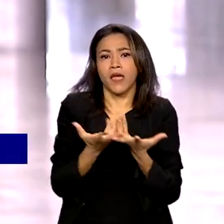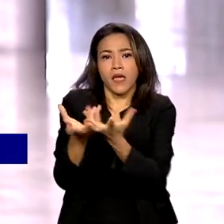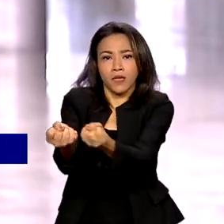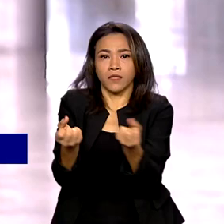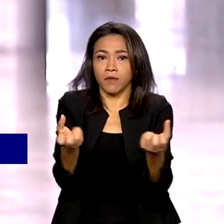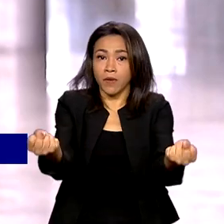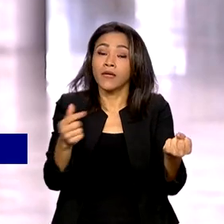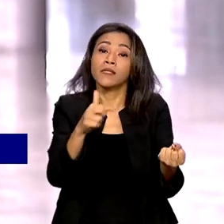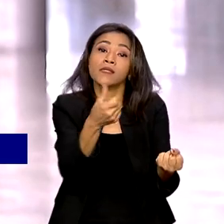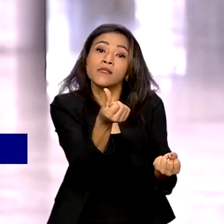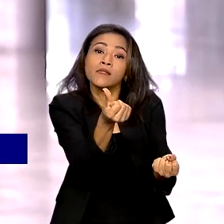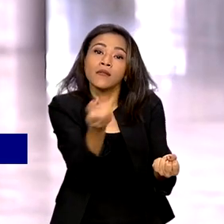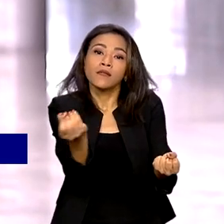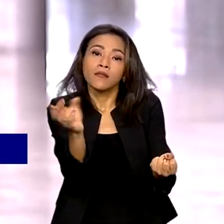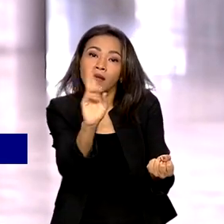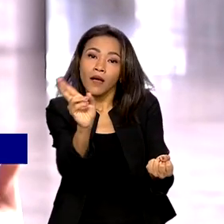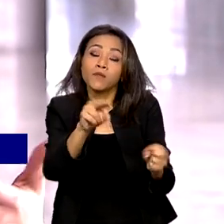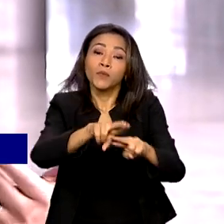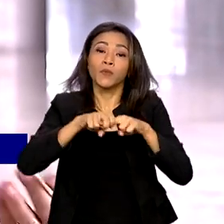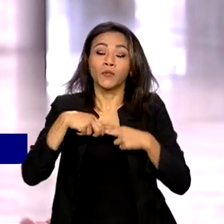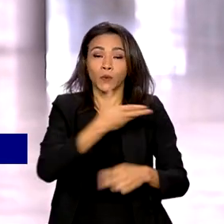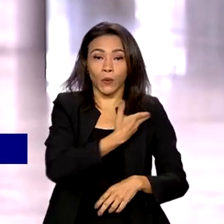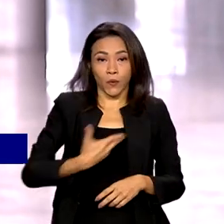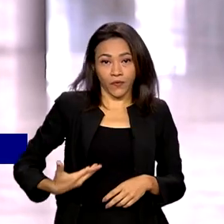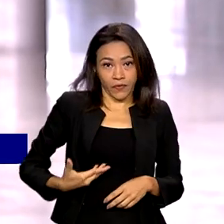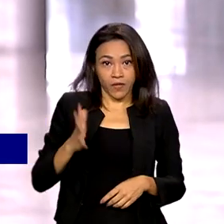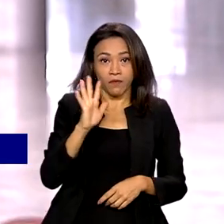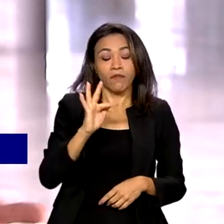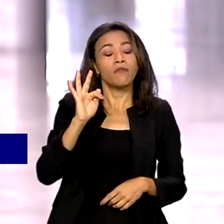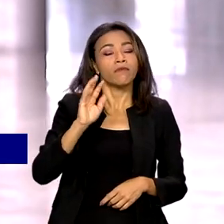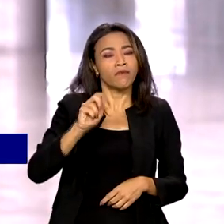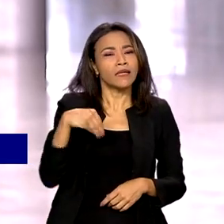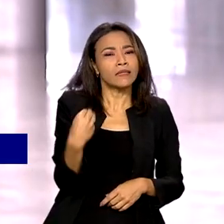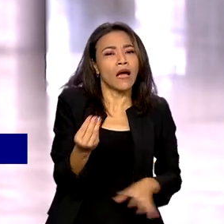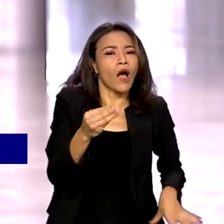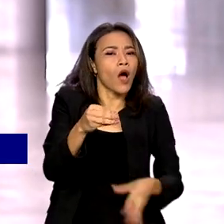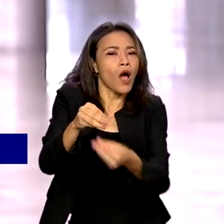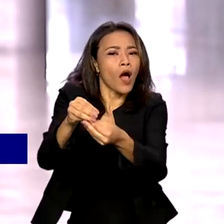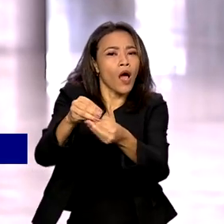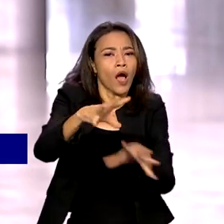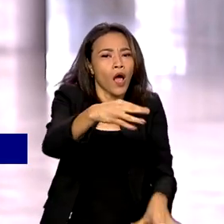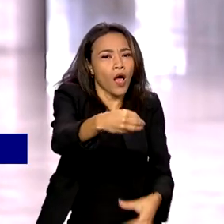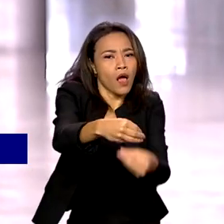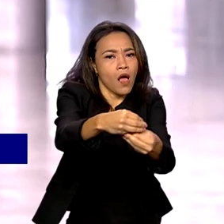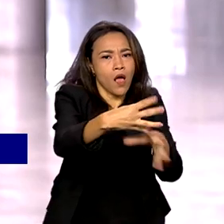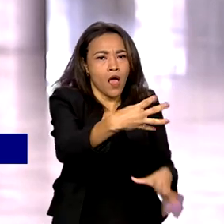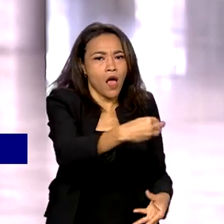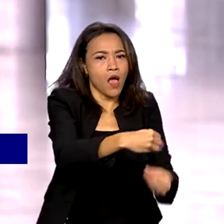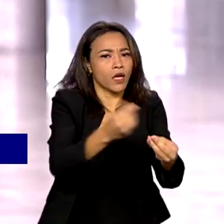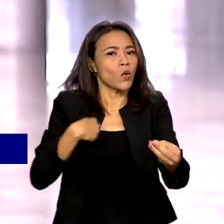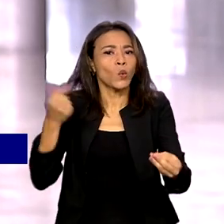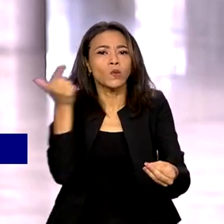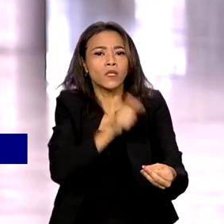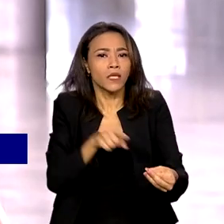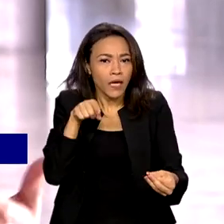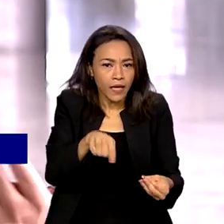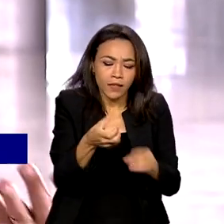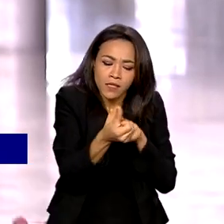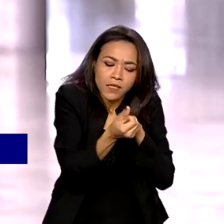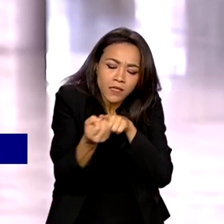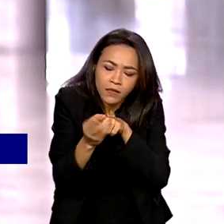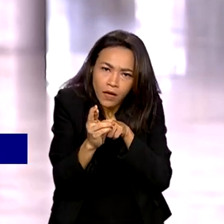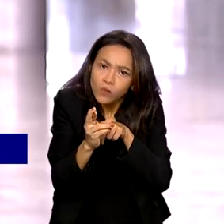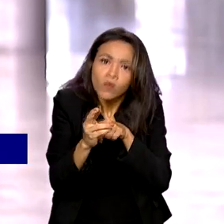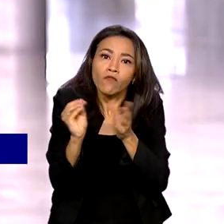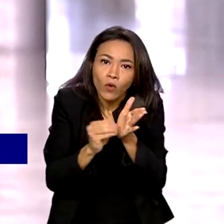,00. Por isso, o governo vai dar um benefício complementar àquelas que não atingirem esse valor. Lembrando que para ter